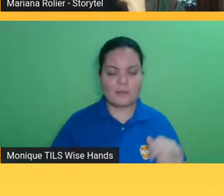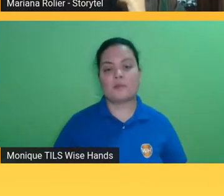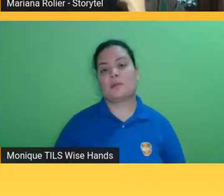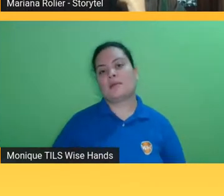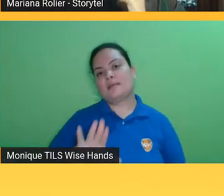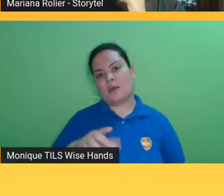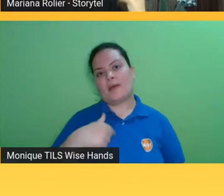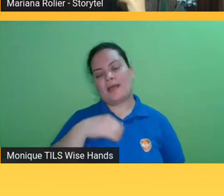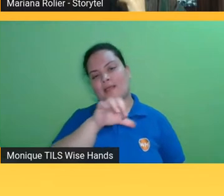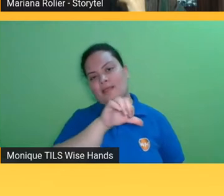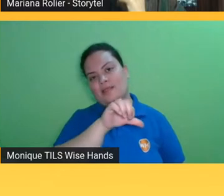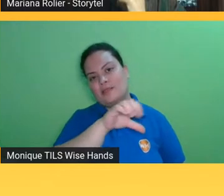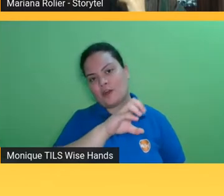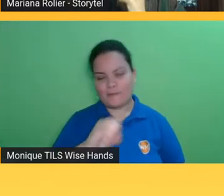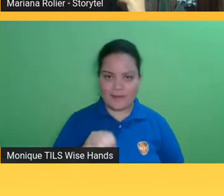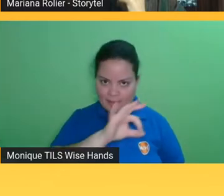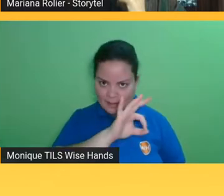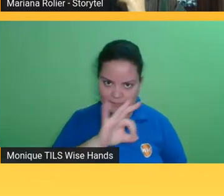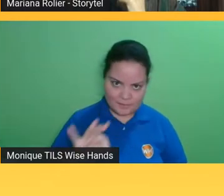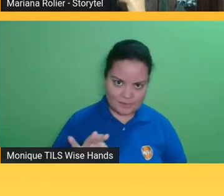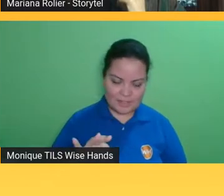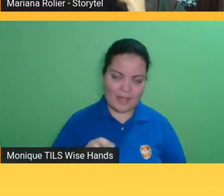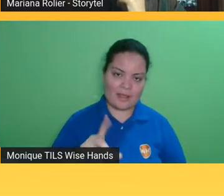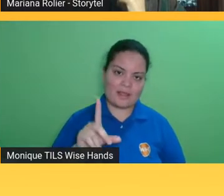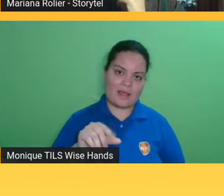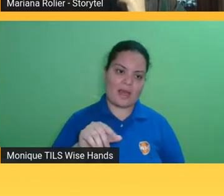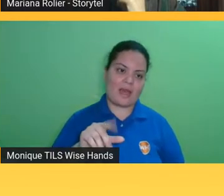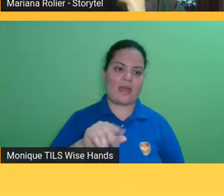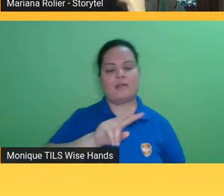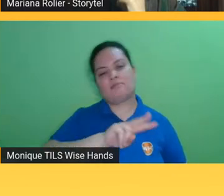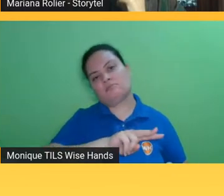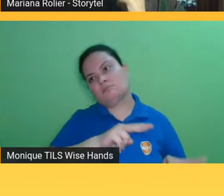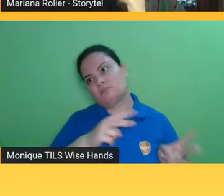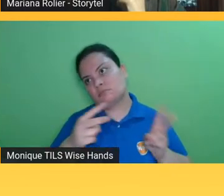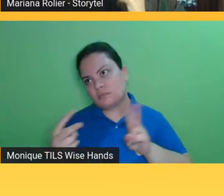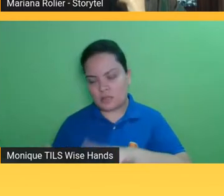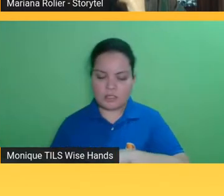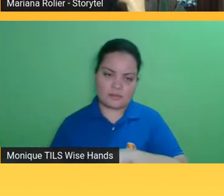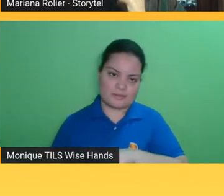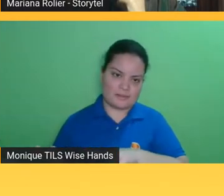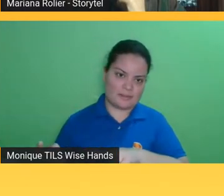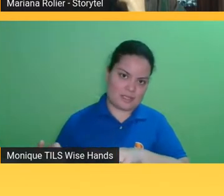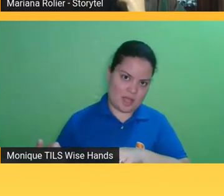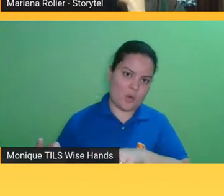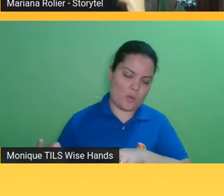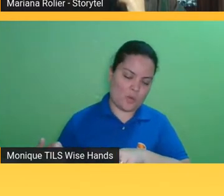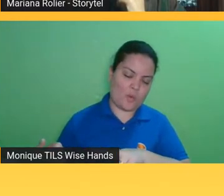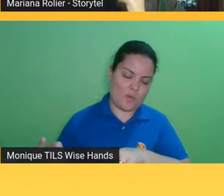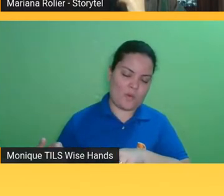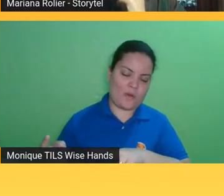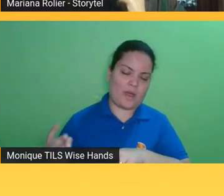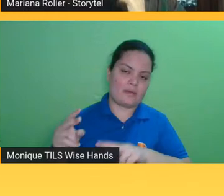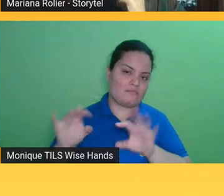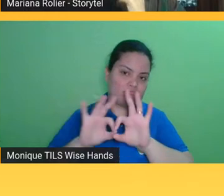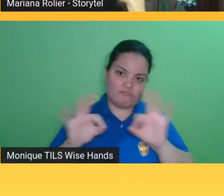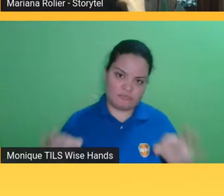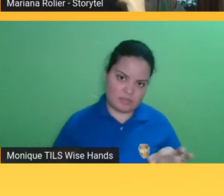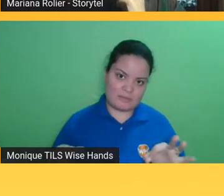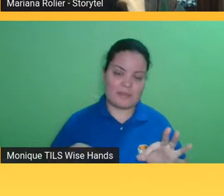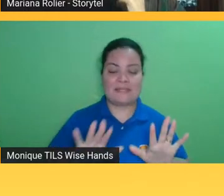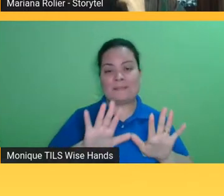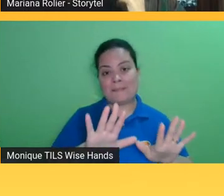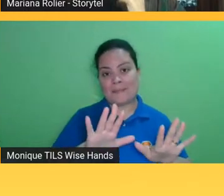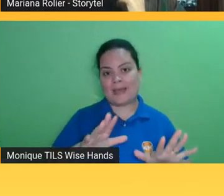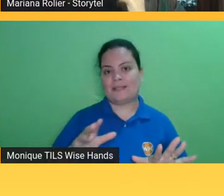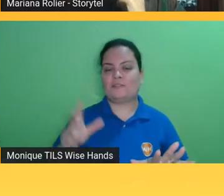transcrição pura e simples de um conteúdo para o outro no áudio a gente raramente coloca algum conteúdo adicional também pelo